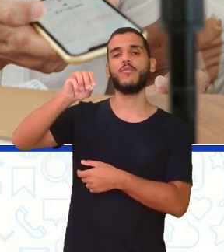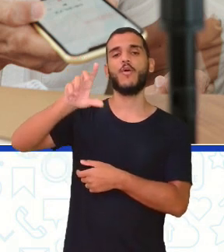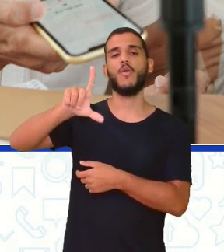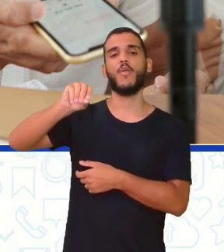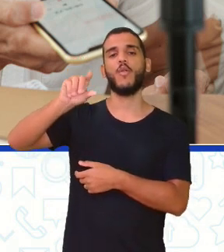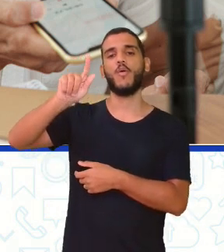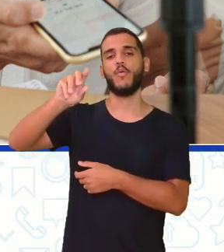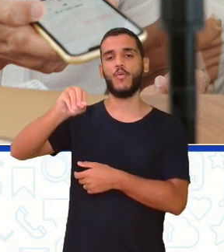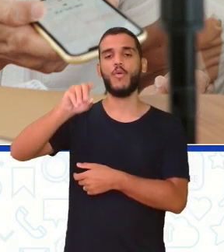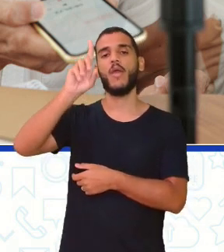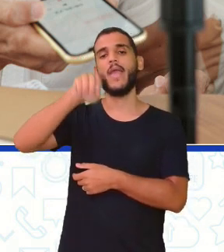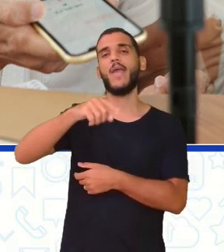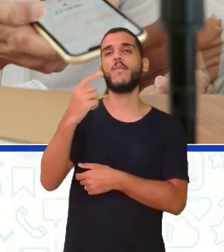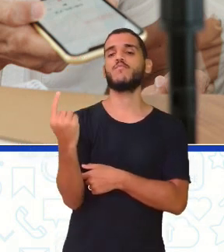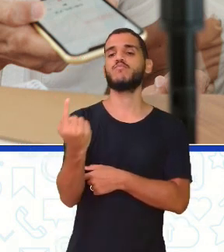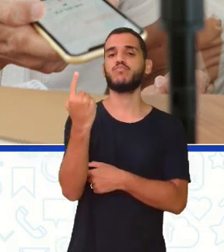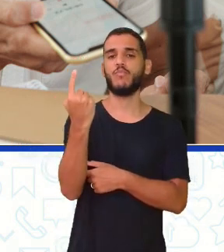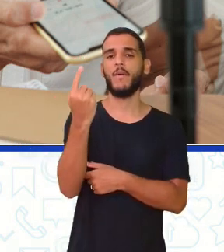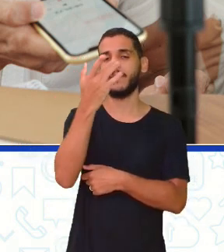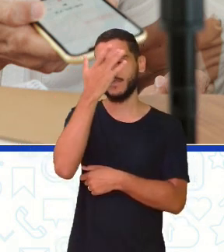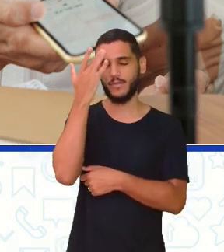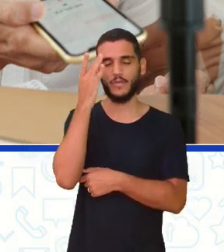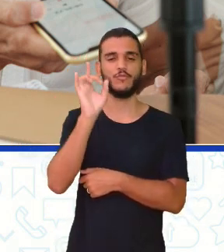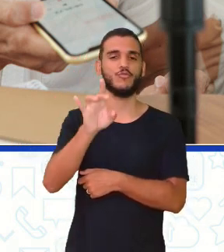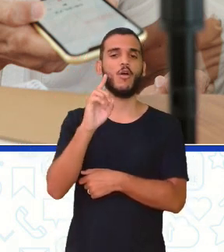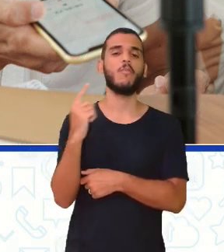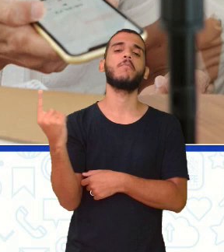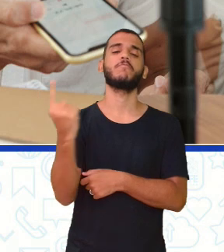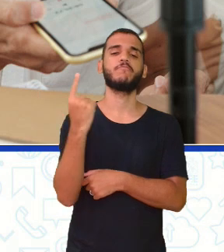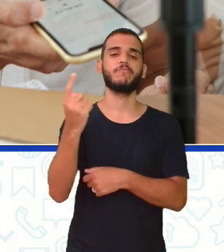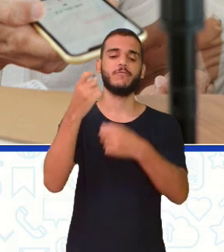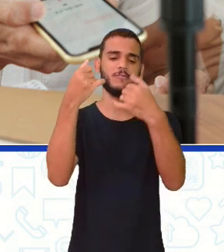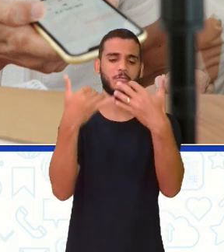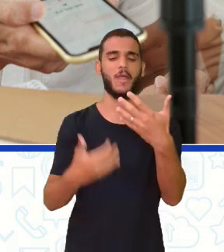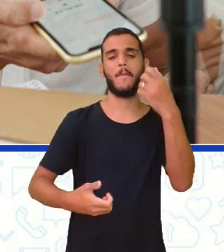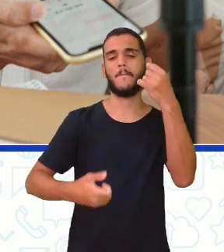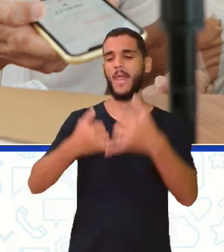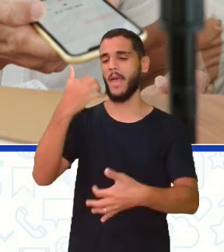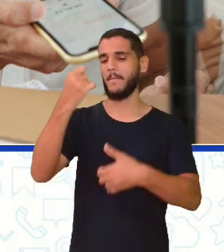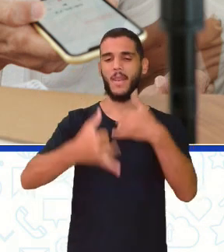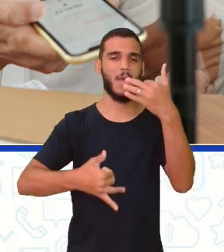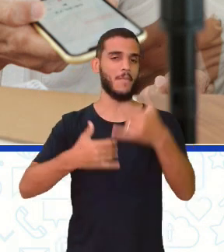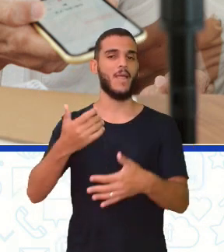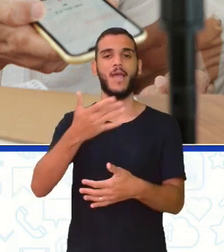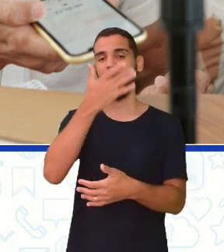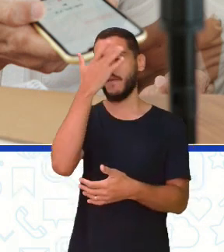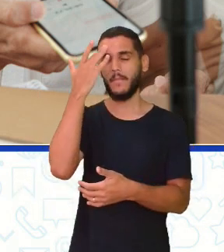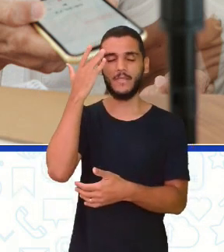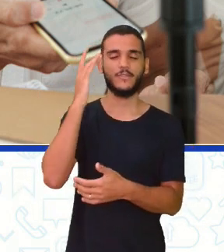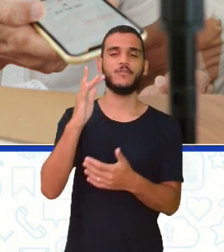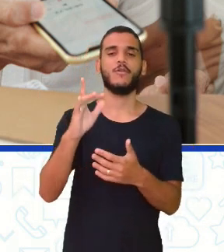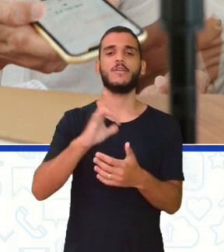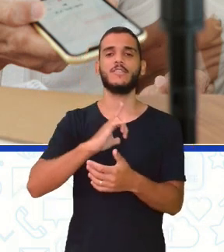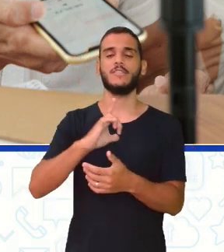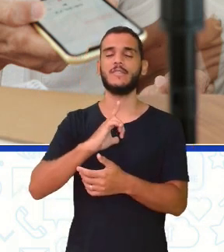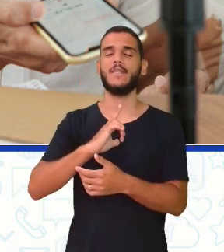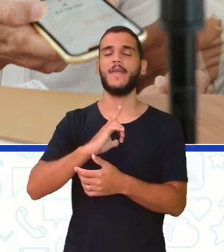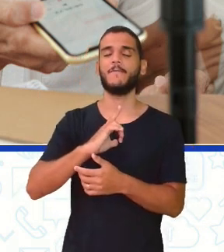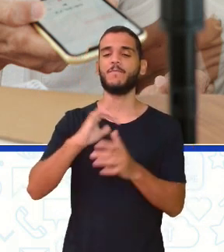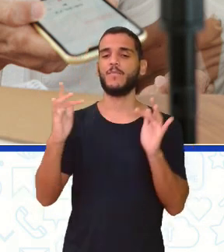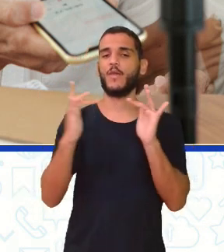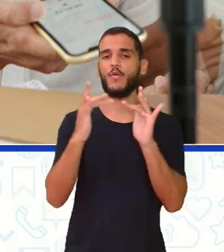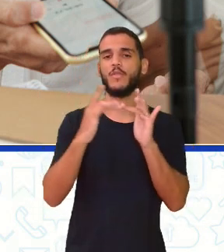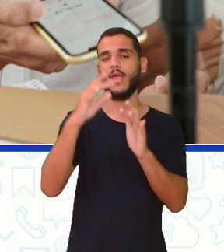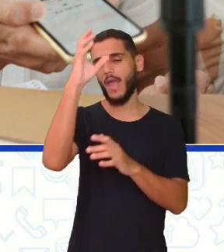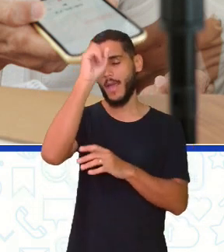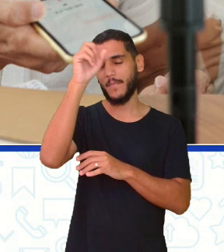todo. E geralmente é feito por alguém que é especialista em algo. Os membros do público se sintonizam para aprender sobre